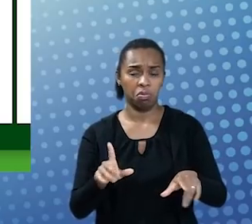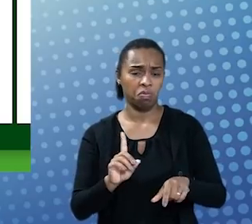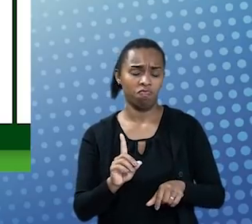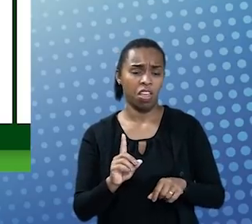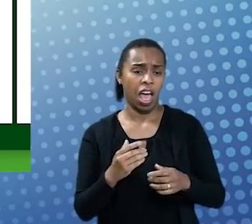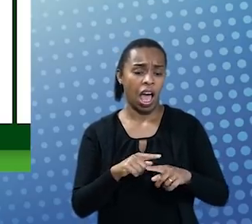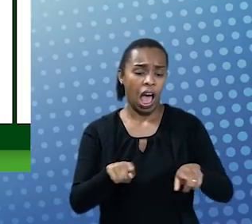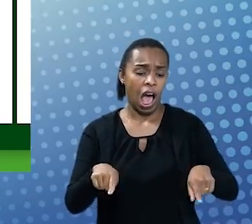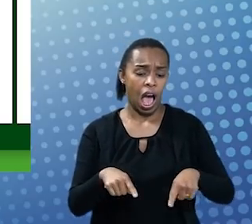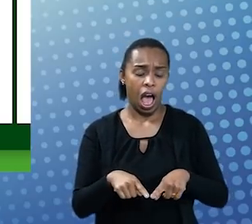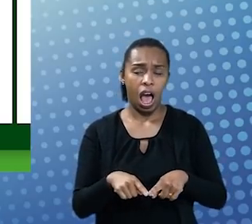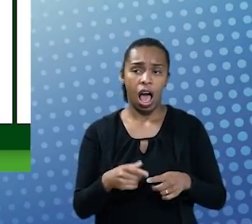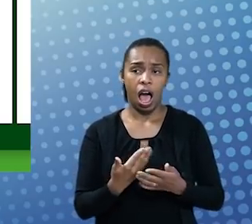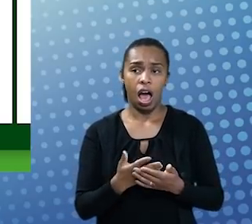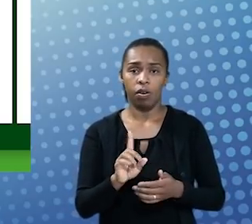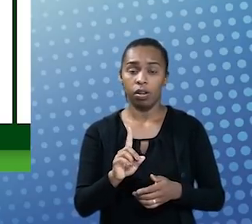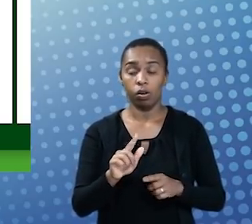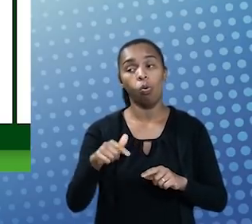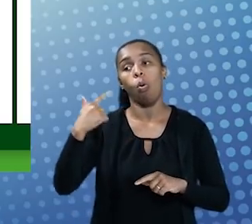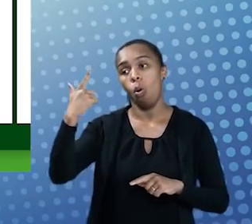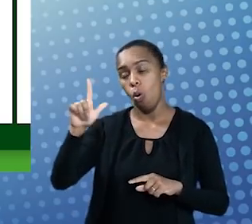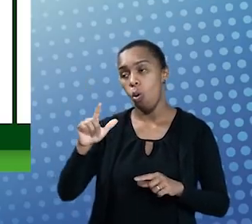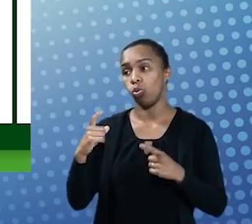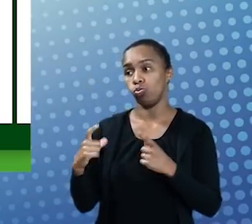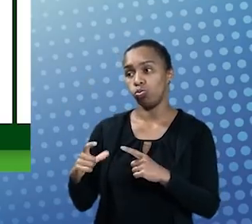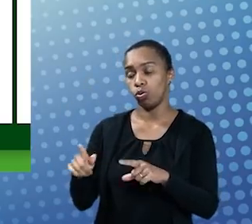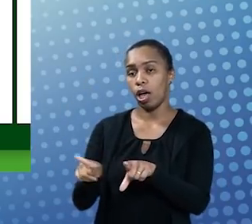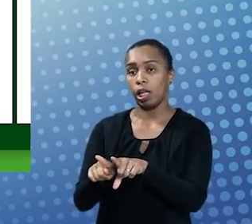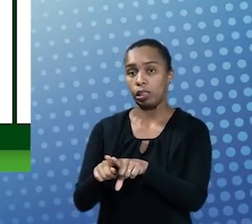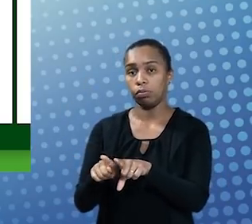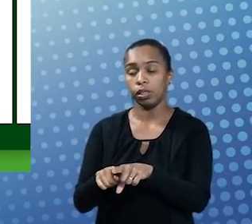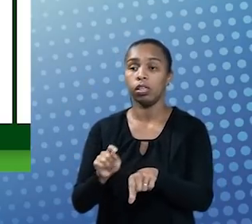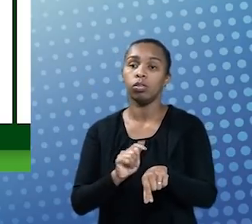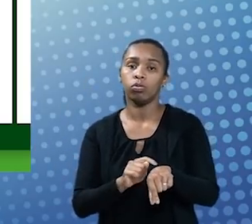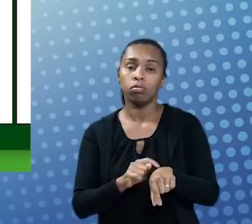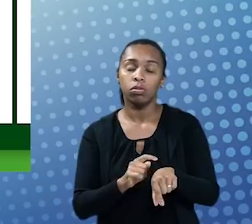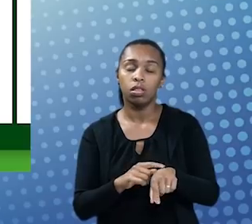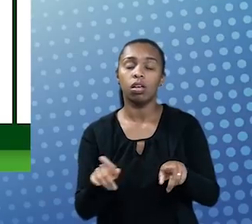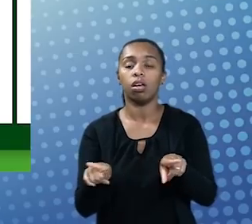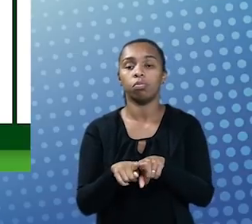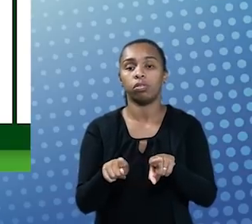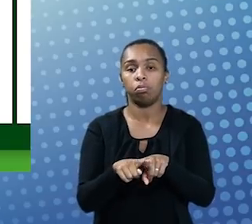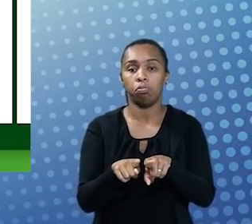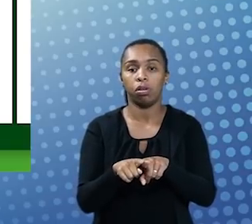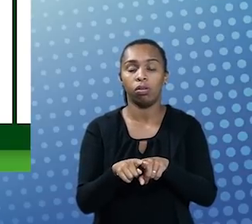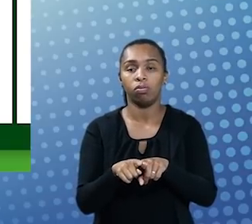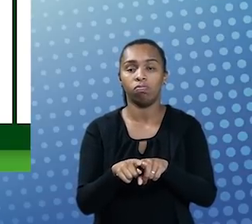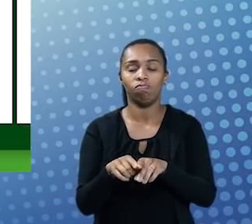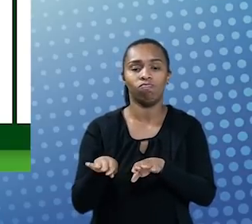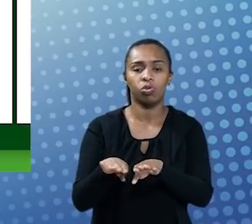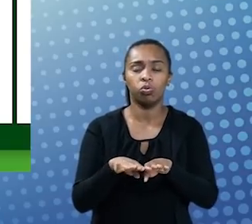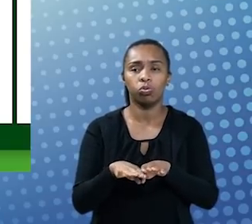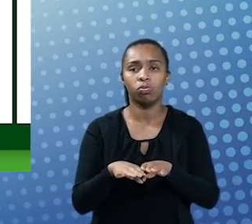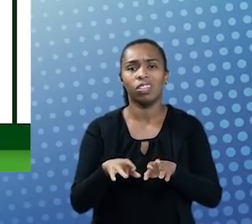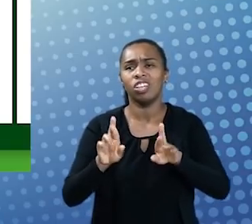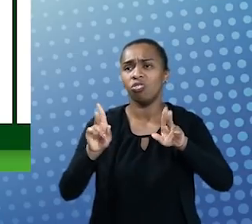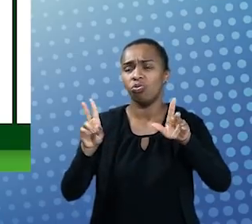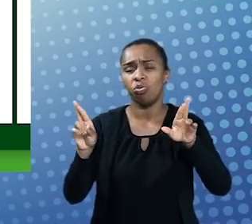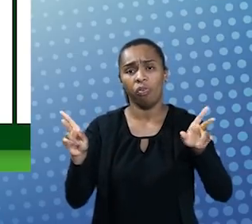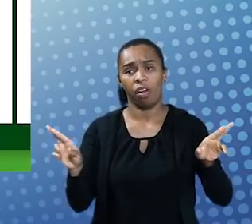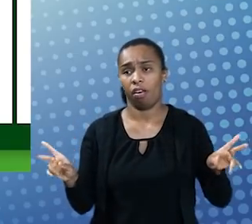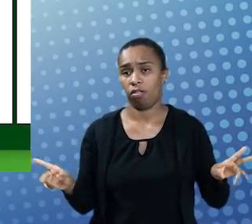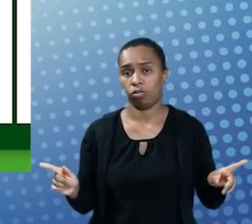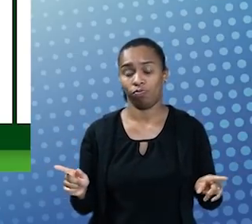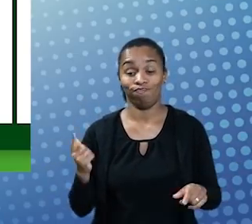mais em sala de aula, eles estão em outros espaços. O tempo também, a sincronia, a sincronia, e os diferentes arranjos